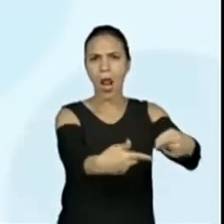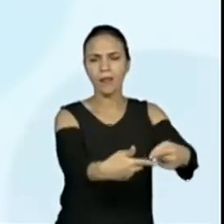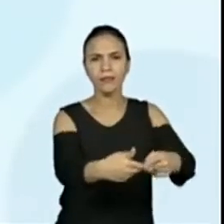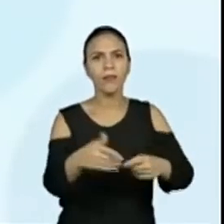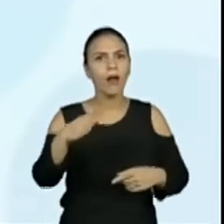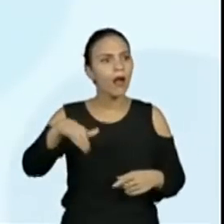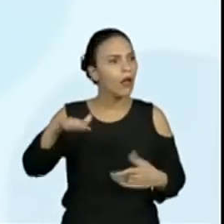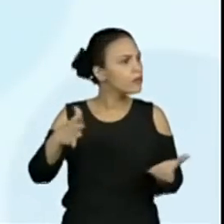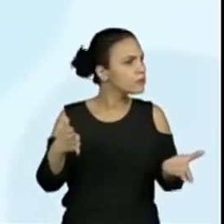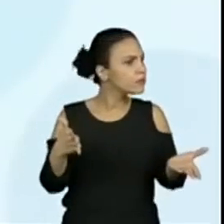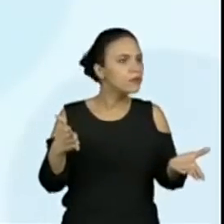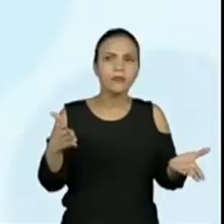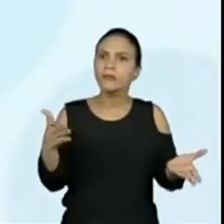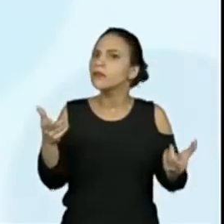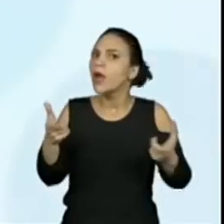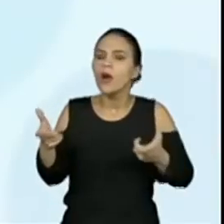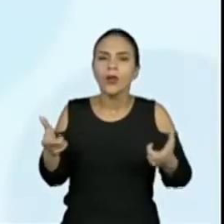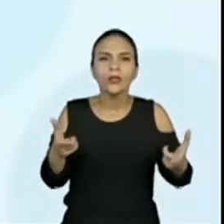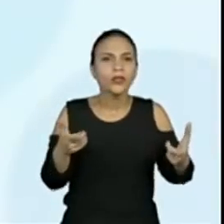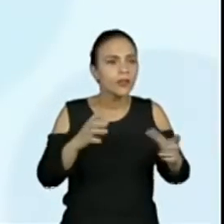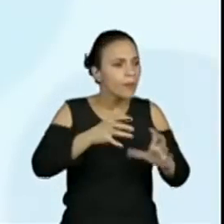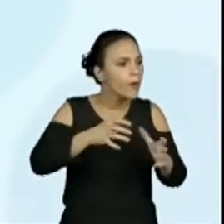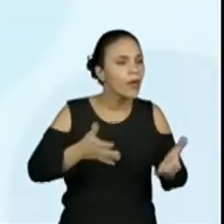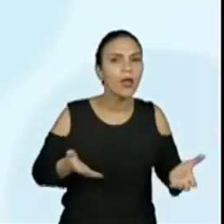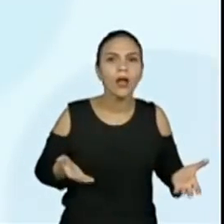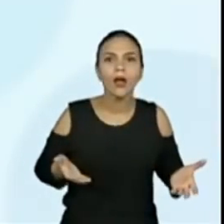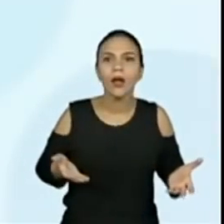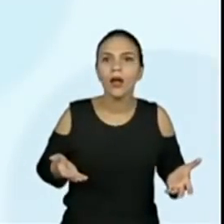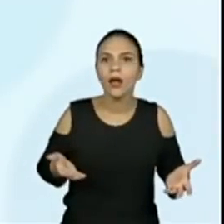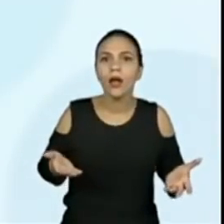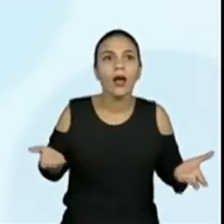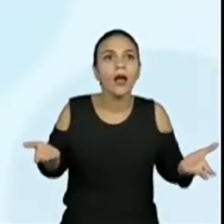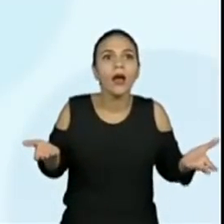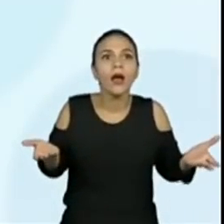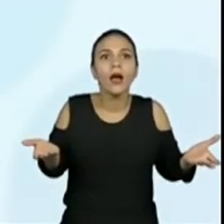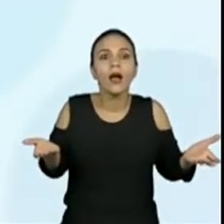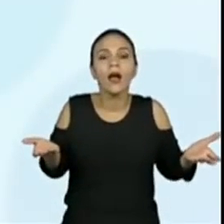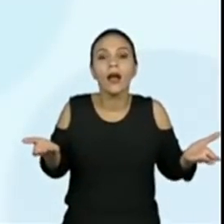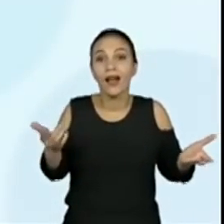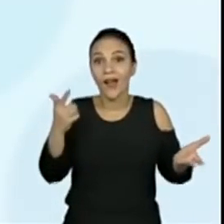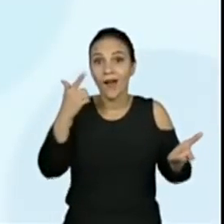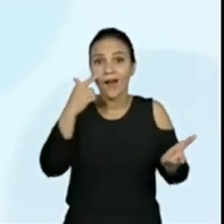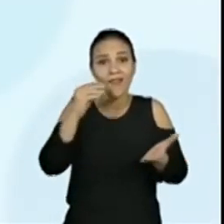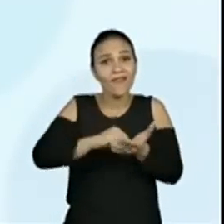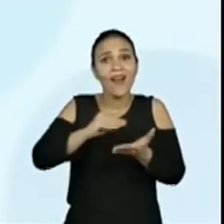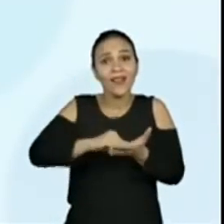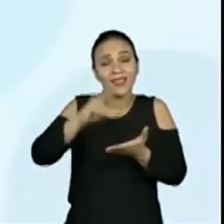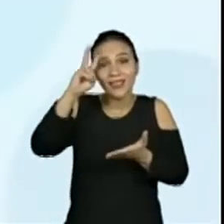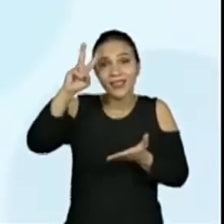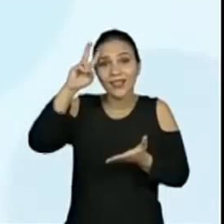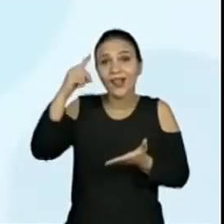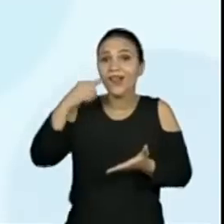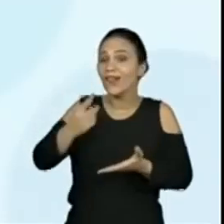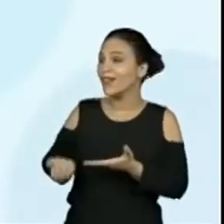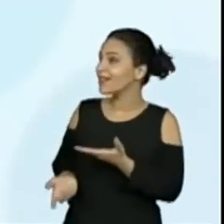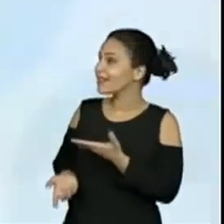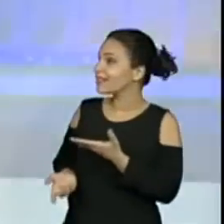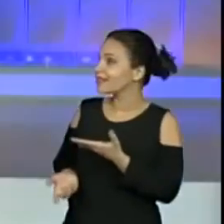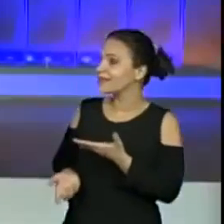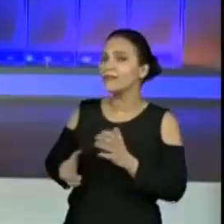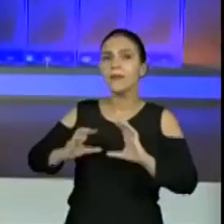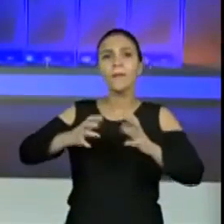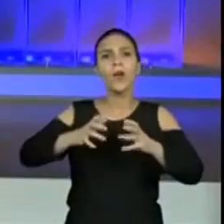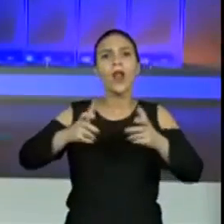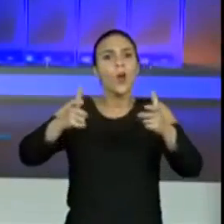conta, a bola tinha ido parar, hein? Hein? Mas a história não acabou. Onde será que essa bola